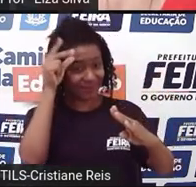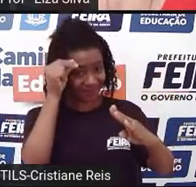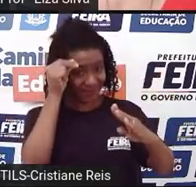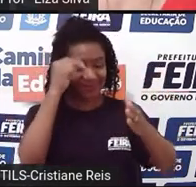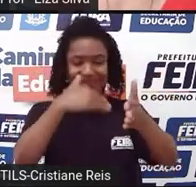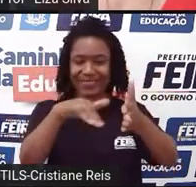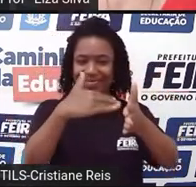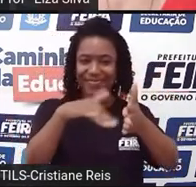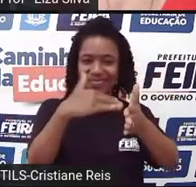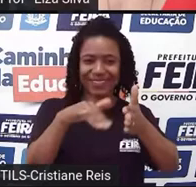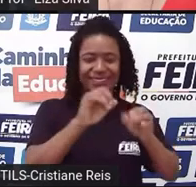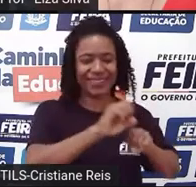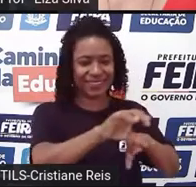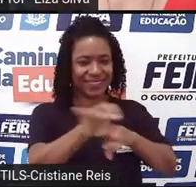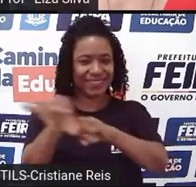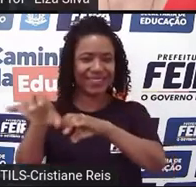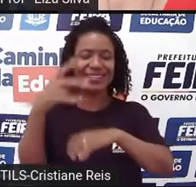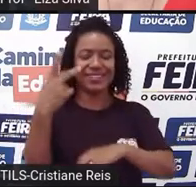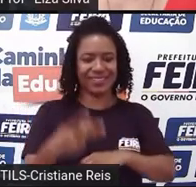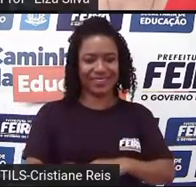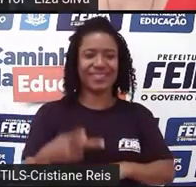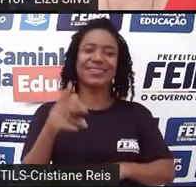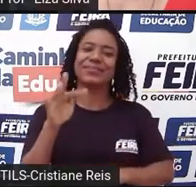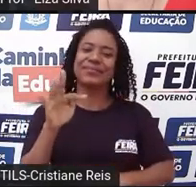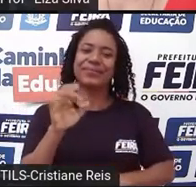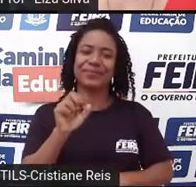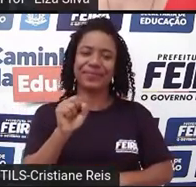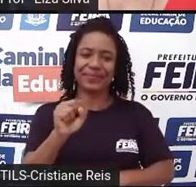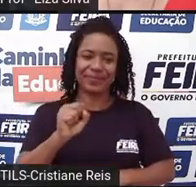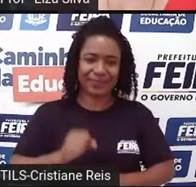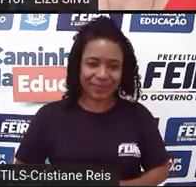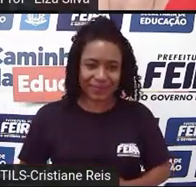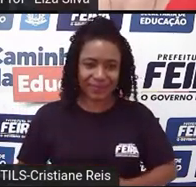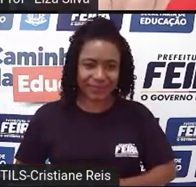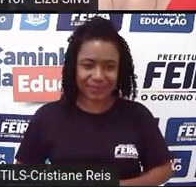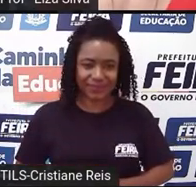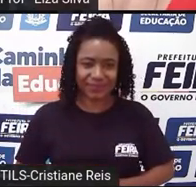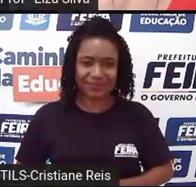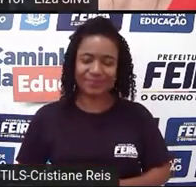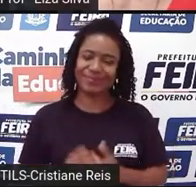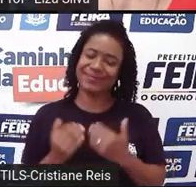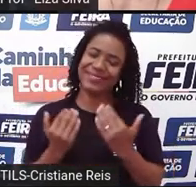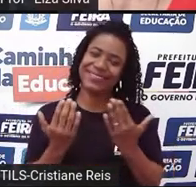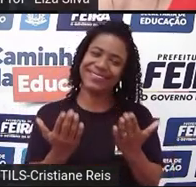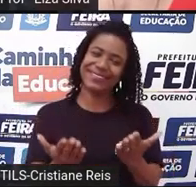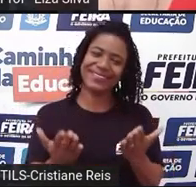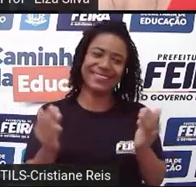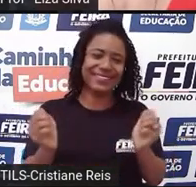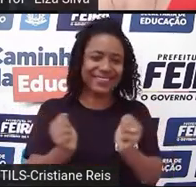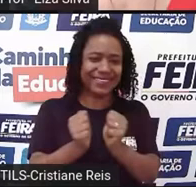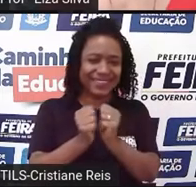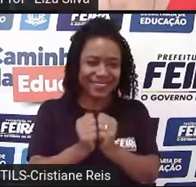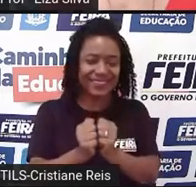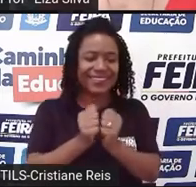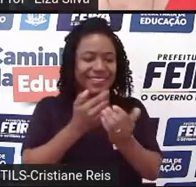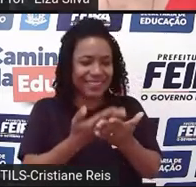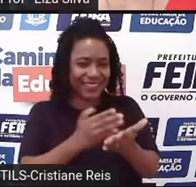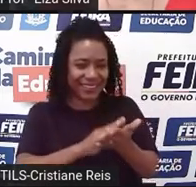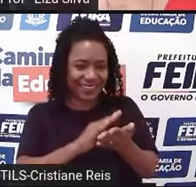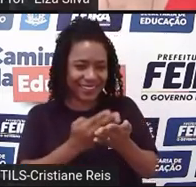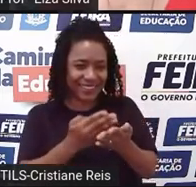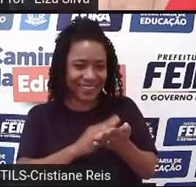Secretaria de Educação e da Prefeitura Municipal de Feira de Santana. E ao nosso lado, a nossa